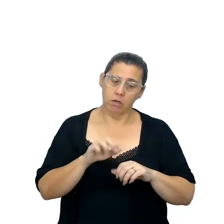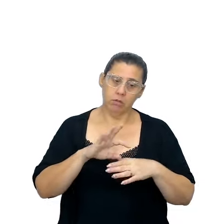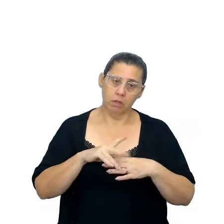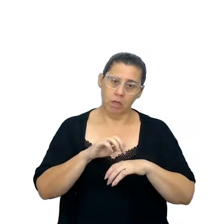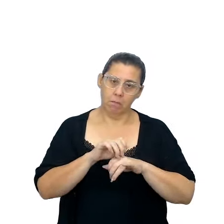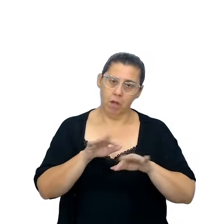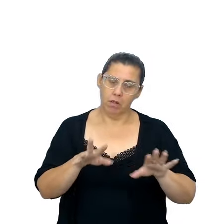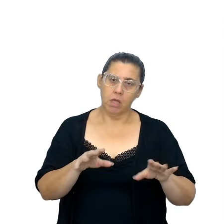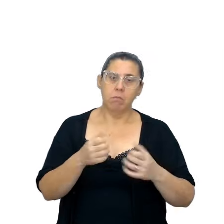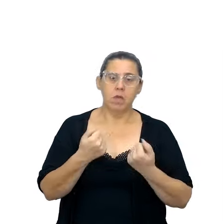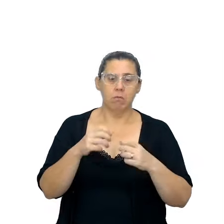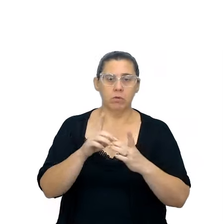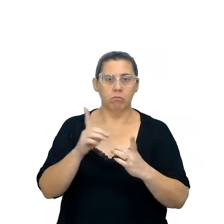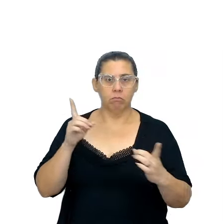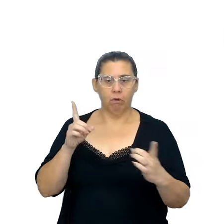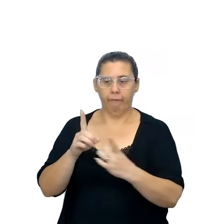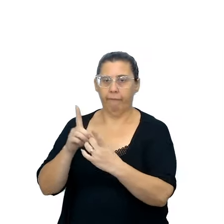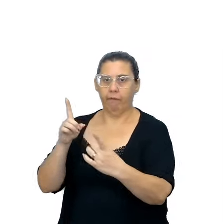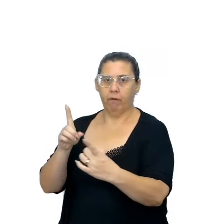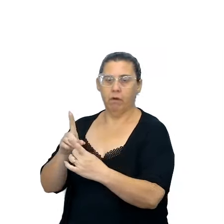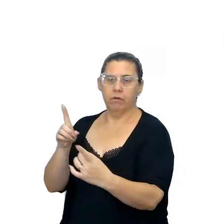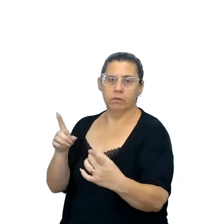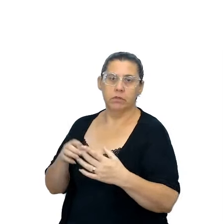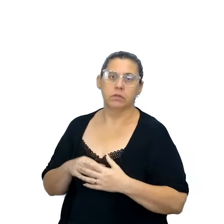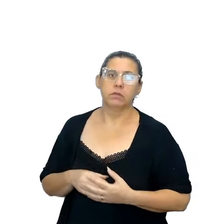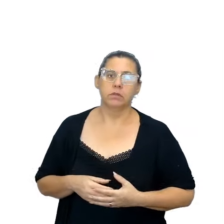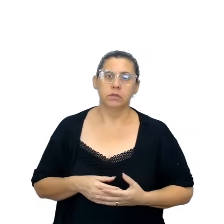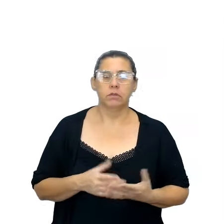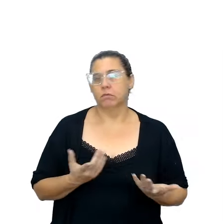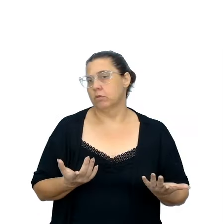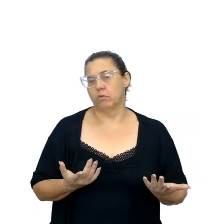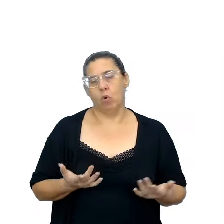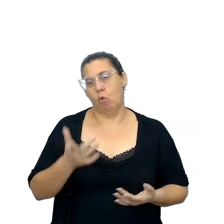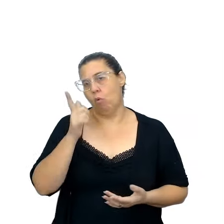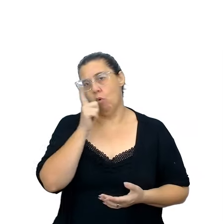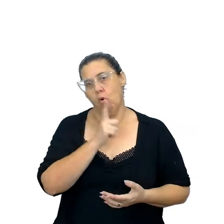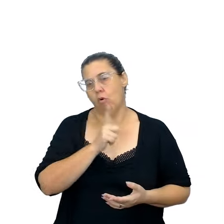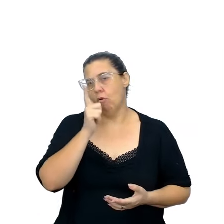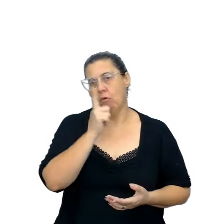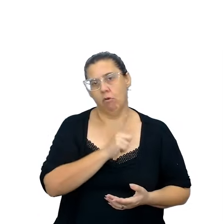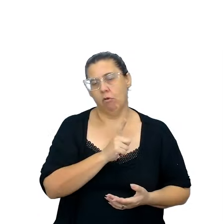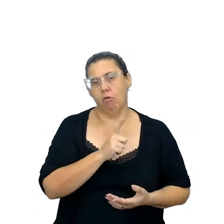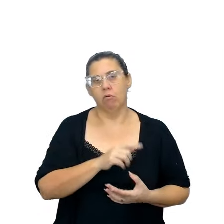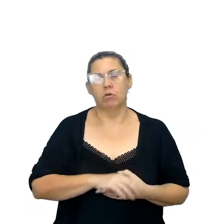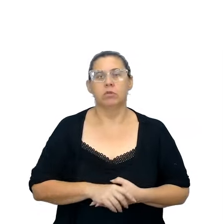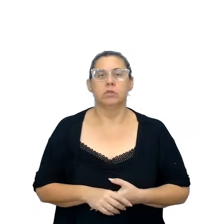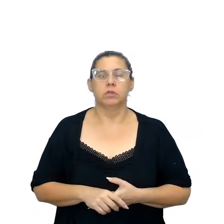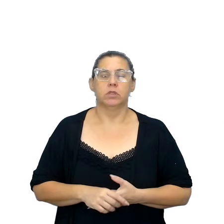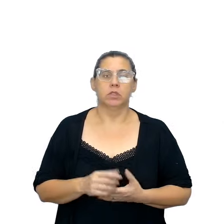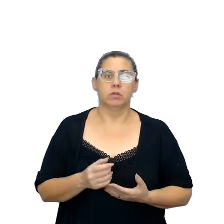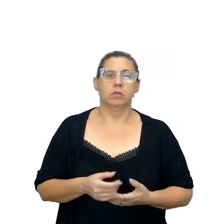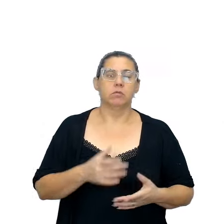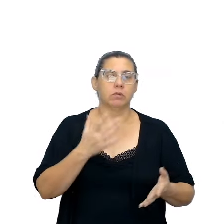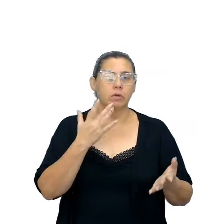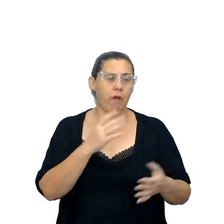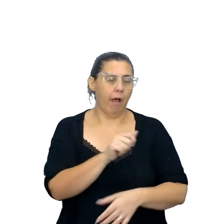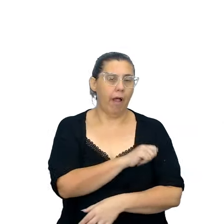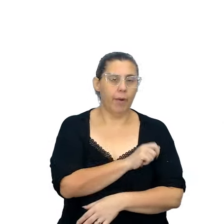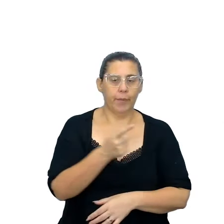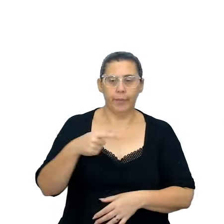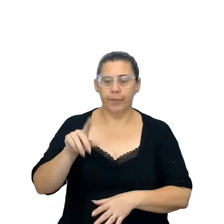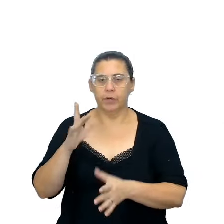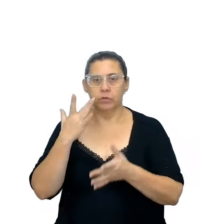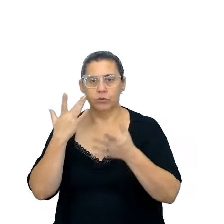afastamento dos teatros, da impossibilidade, muitas vezes, de levar os estudantes para o